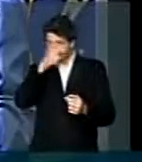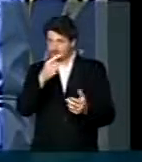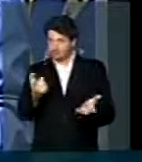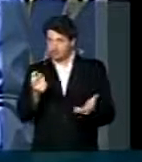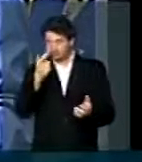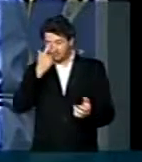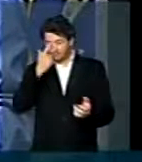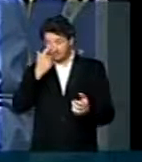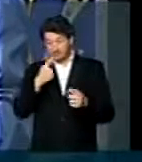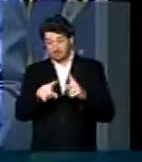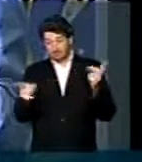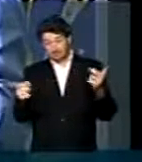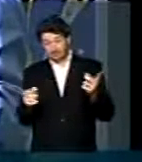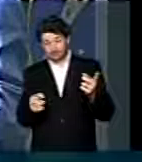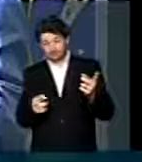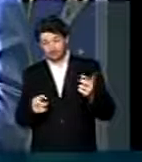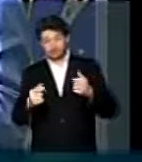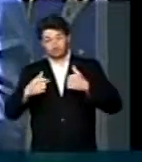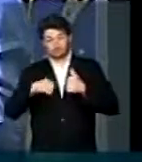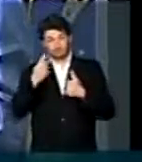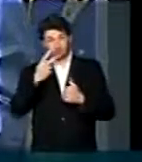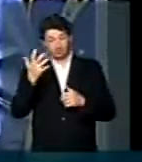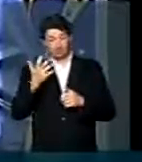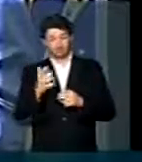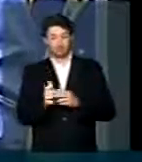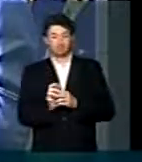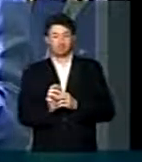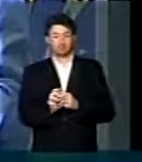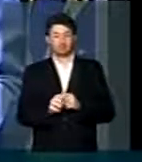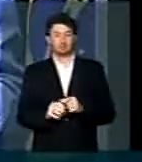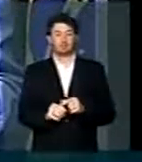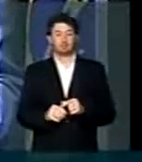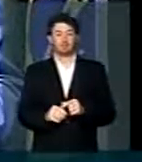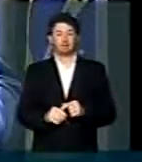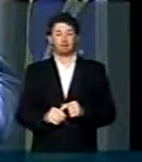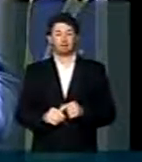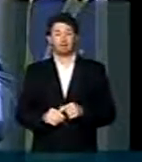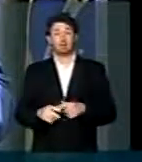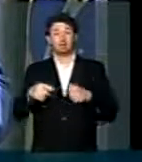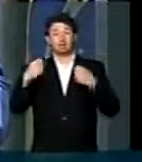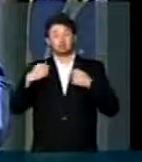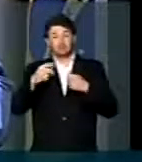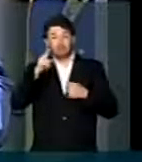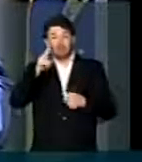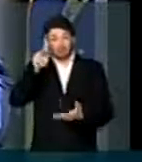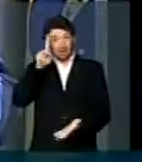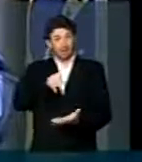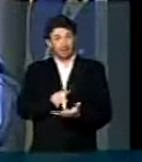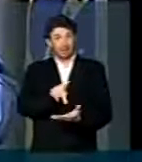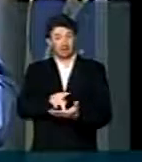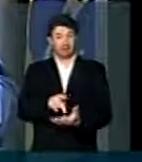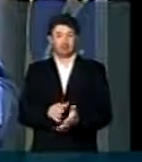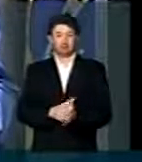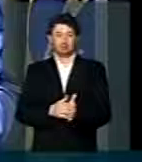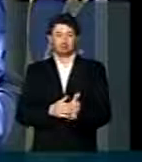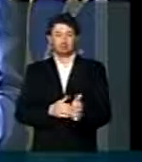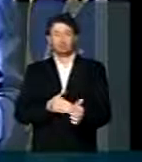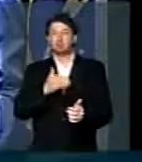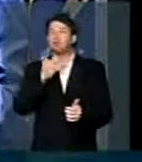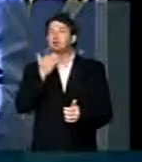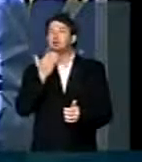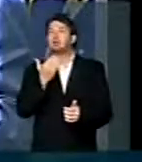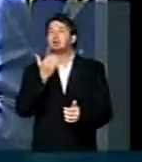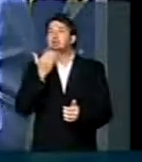Mas gostaria de dizer que a minha tendência é para a realidade. Não adianta